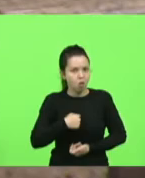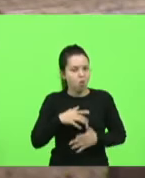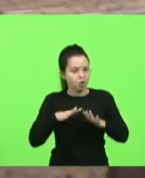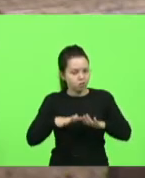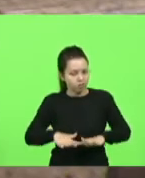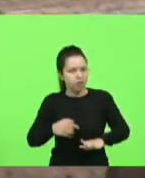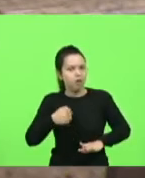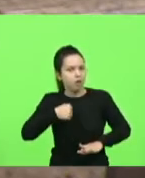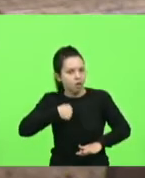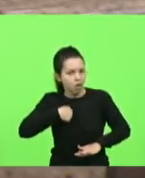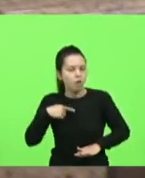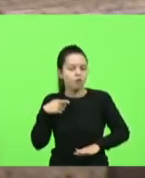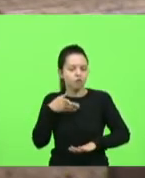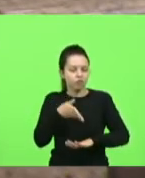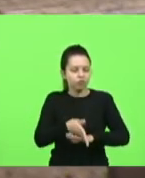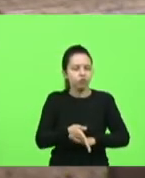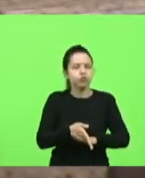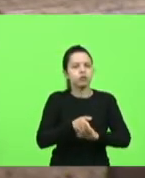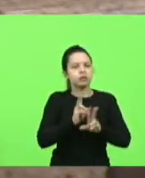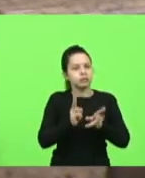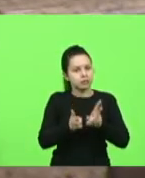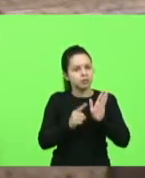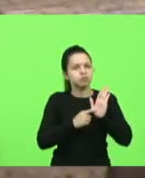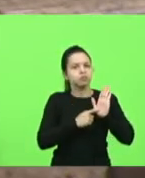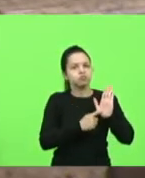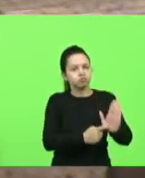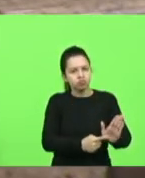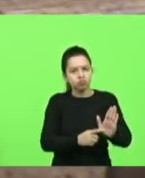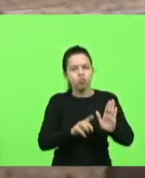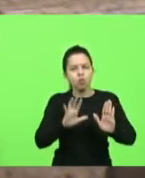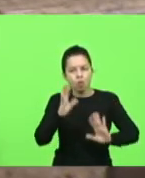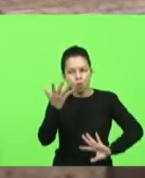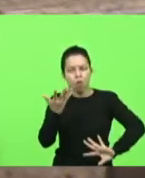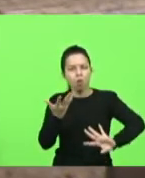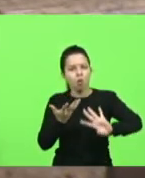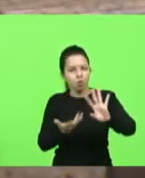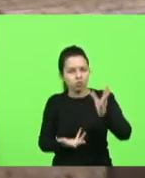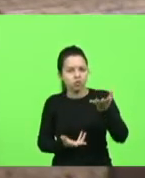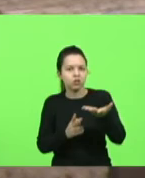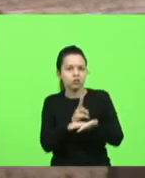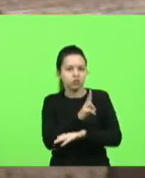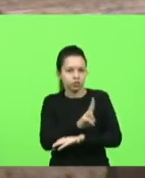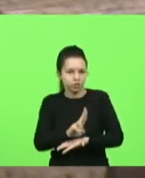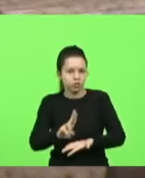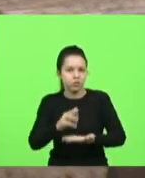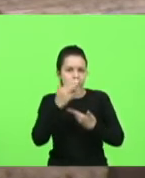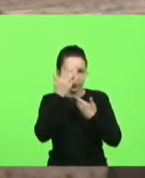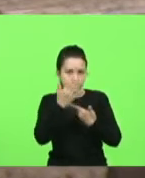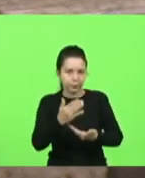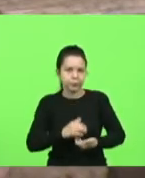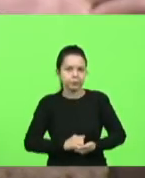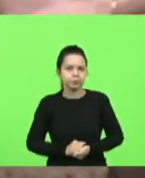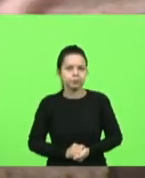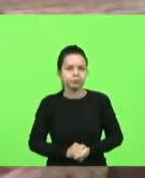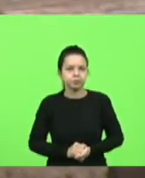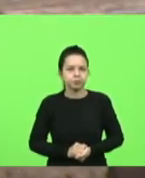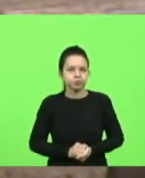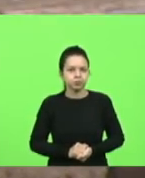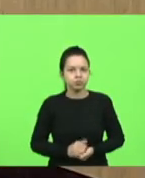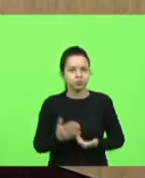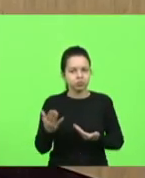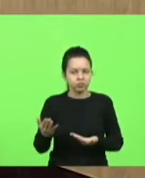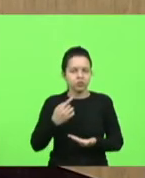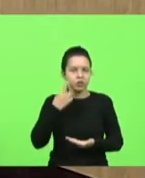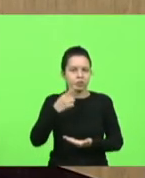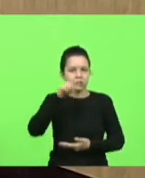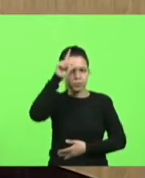denunciar esse tipo de coisa que acontece nas nossas universidades obrigado presidente deputado opa uma parte para o